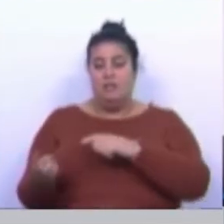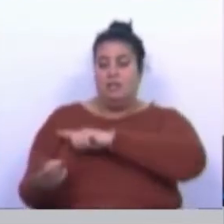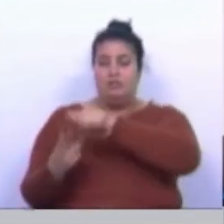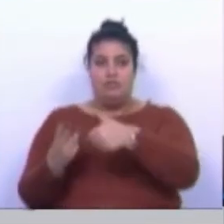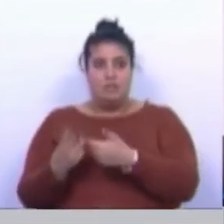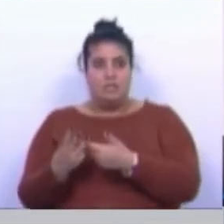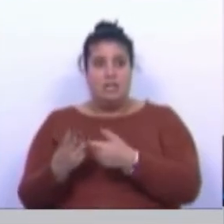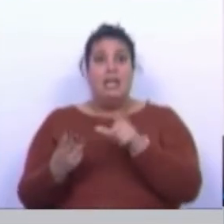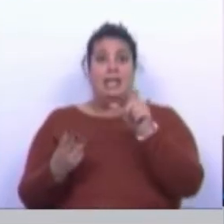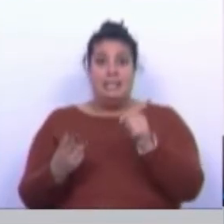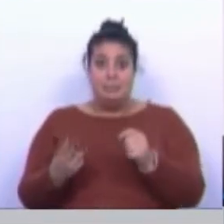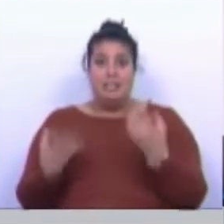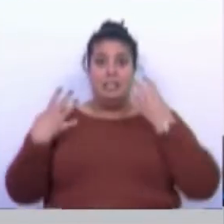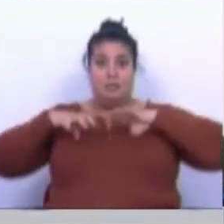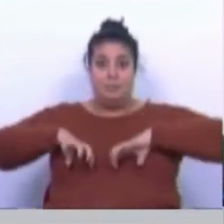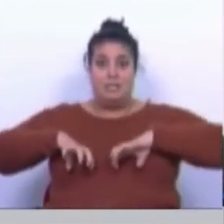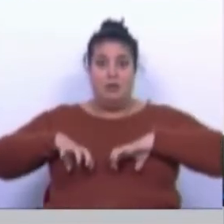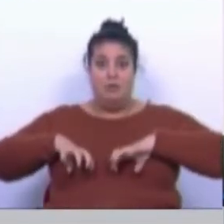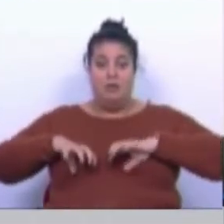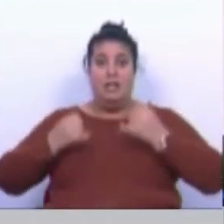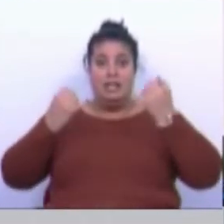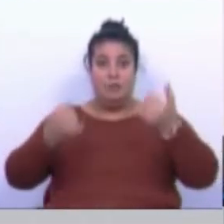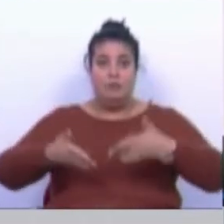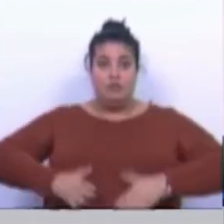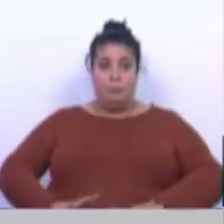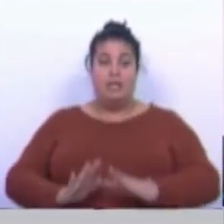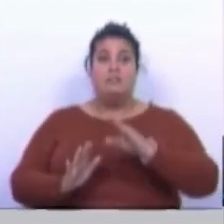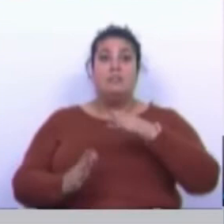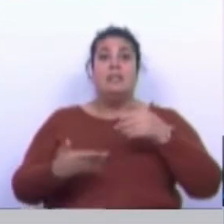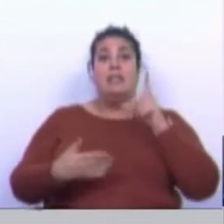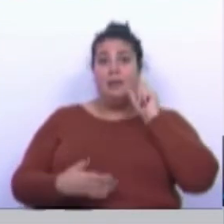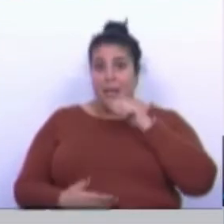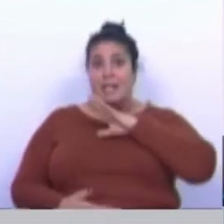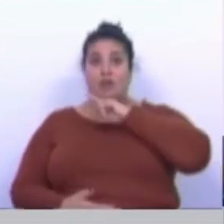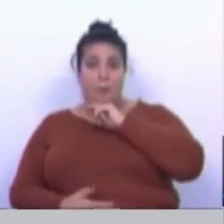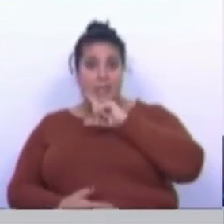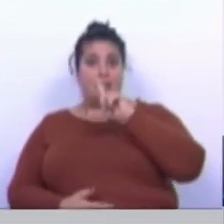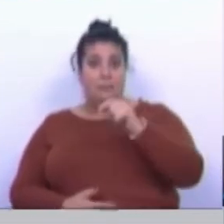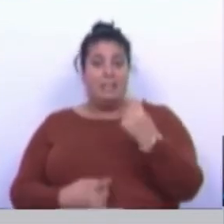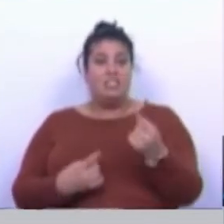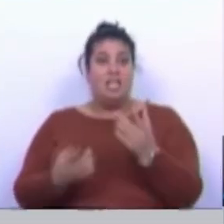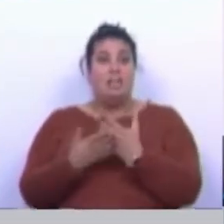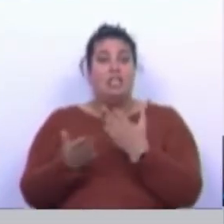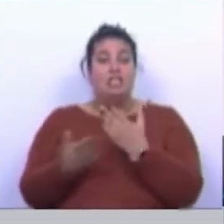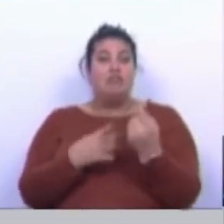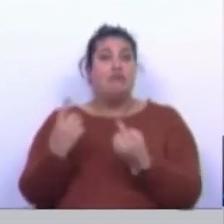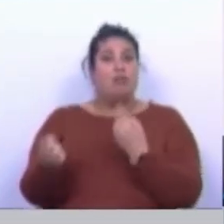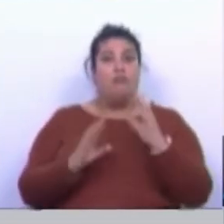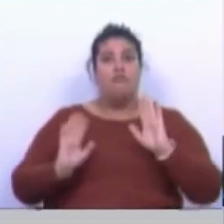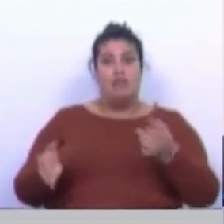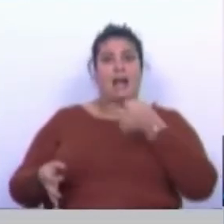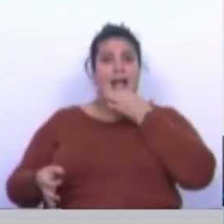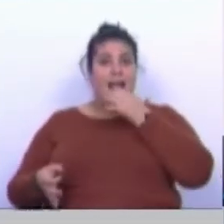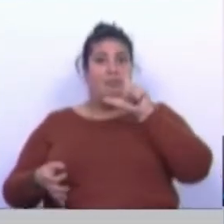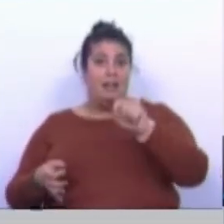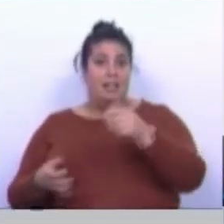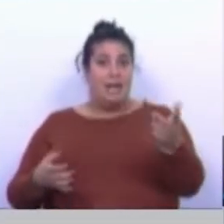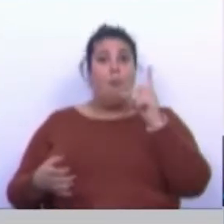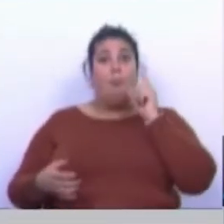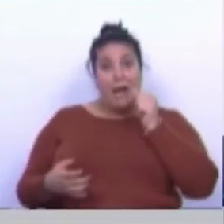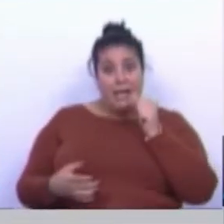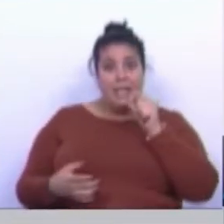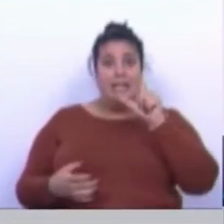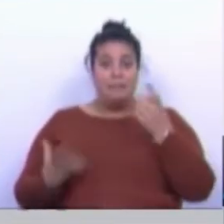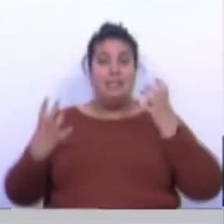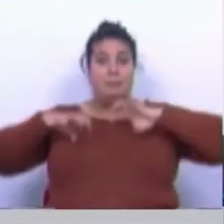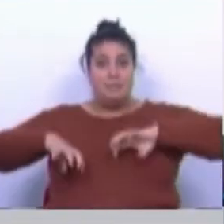níveis de depressão pós-parto na mãe e os níveis de depressão pós-parto no pai, que já começa a haver alguns estudos sobre isso, que também é frequente.